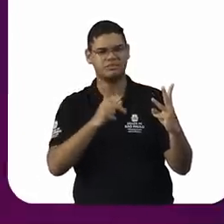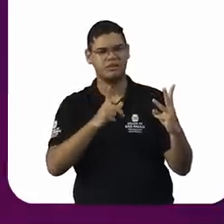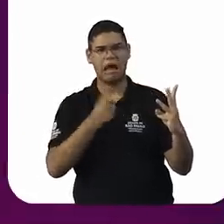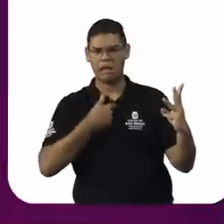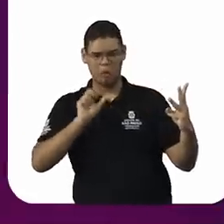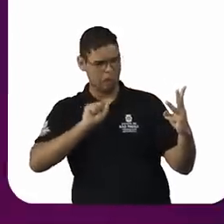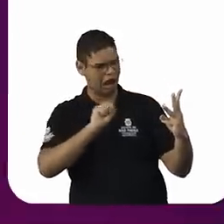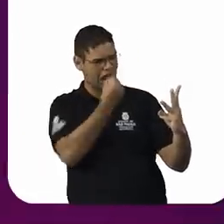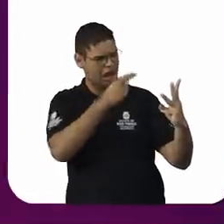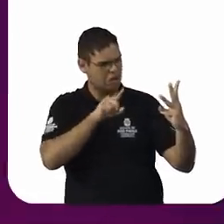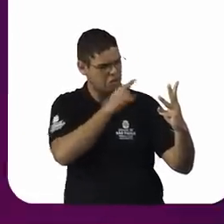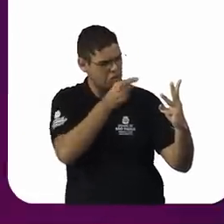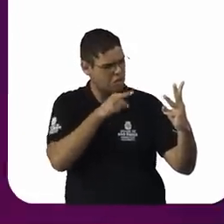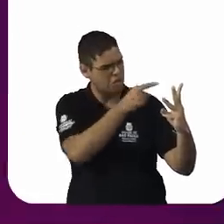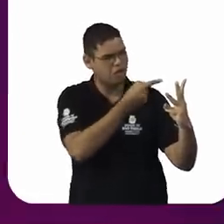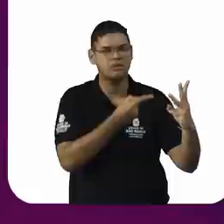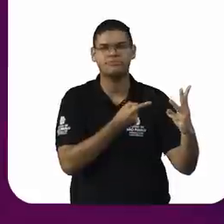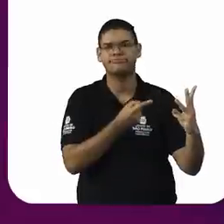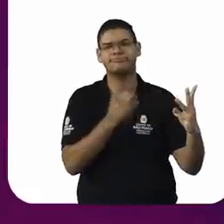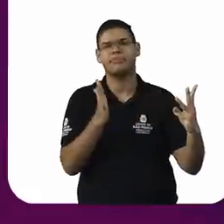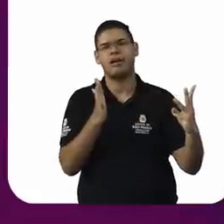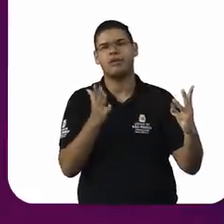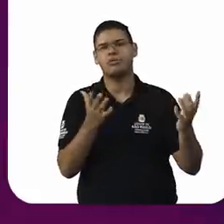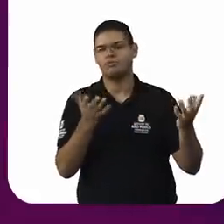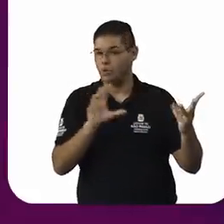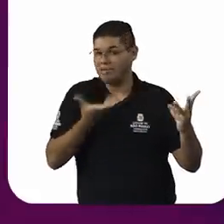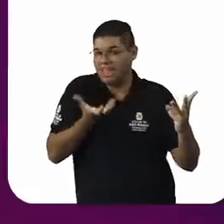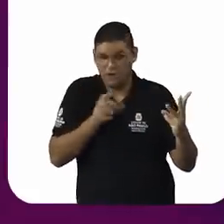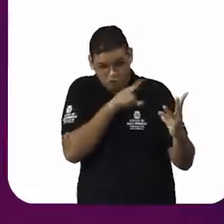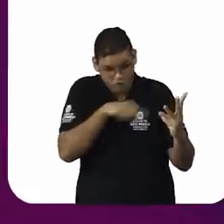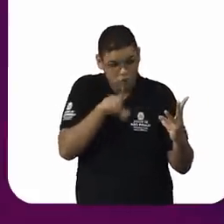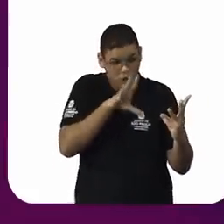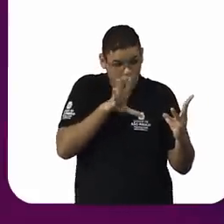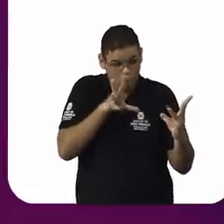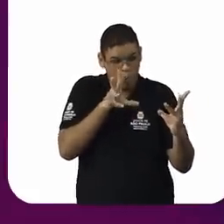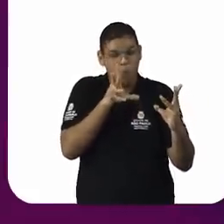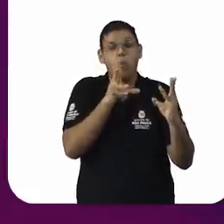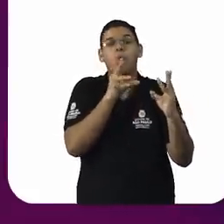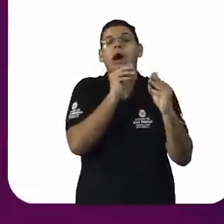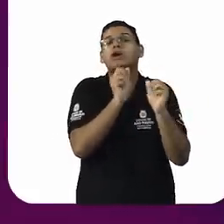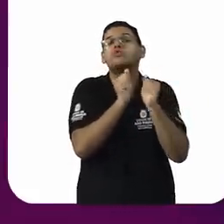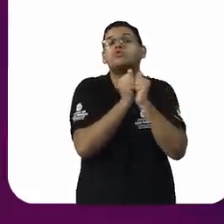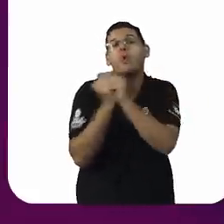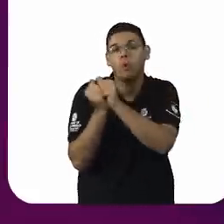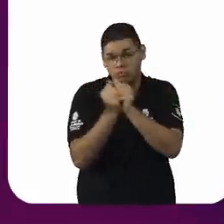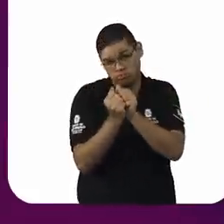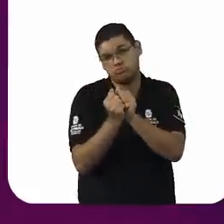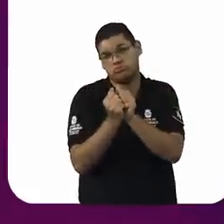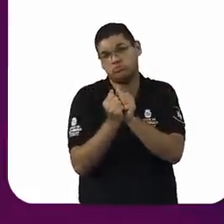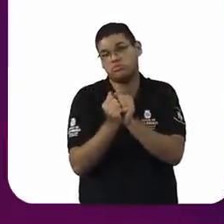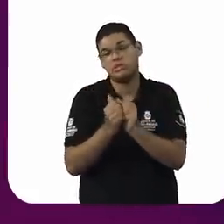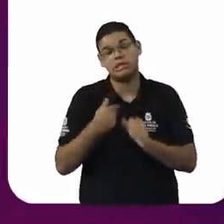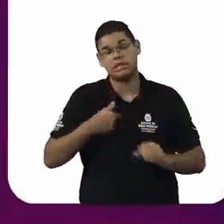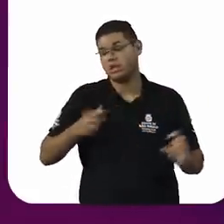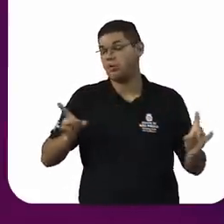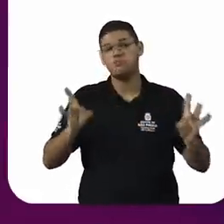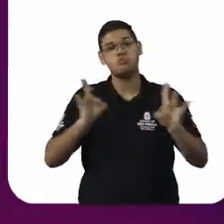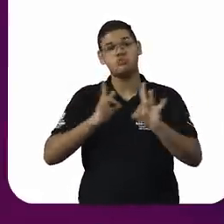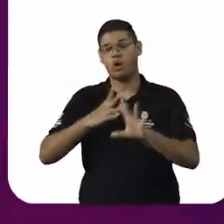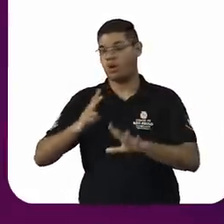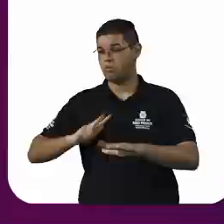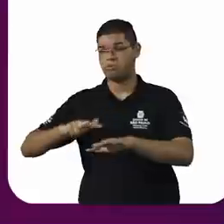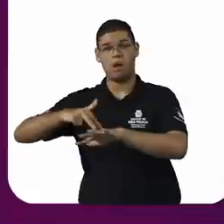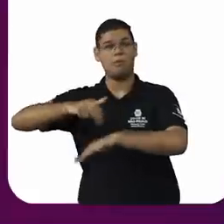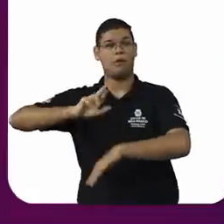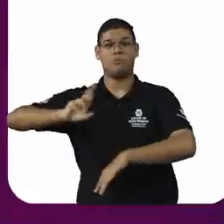O meu papel não é fomentar a violência. Eu sou, religiosamente, um representante da